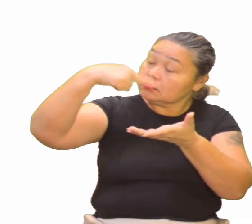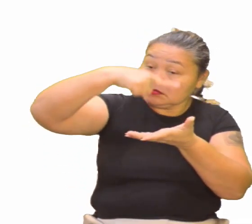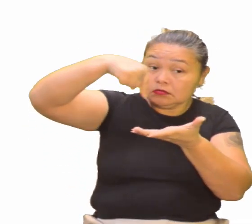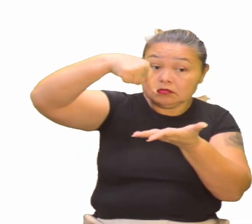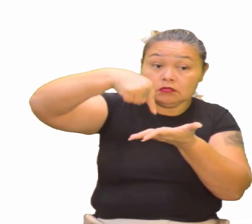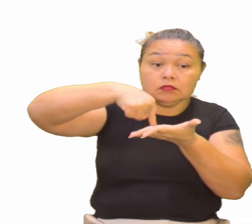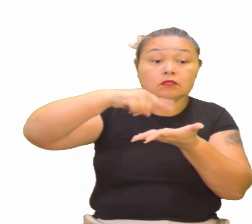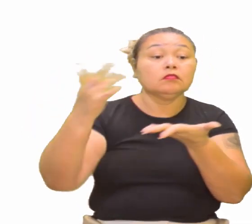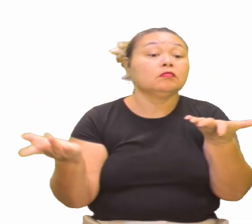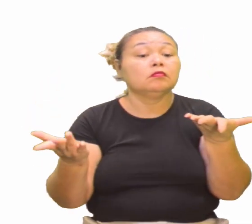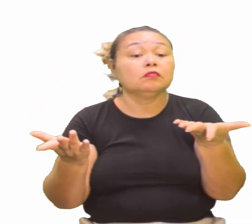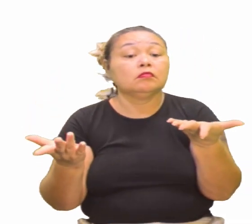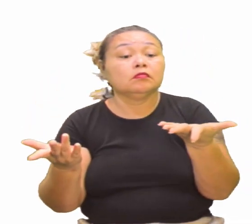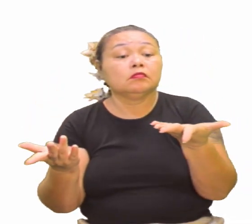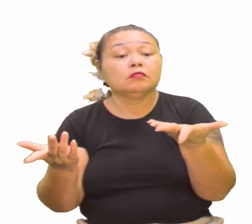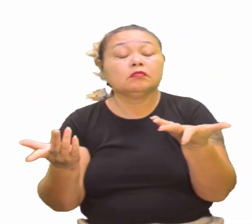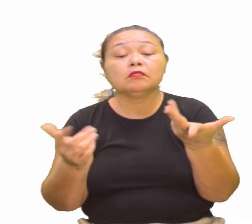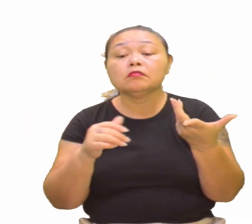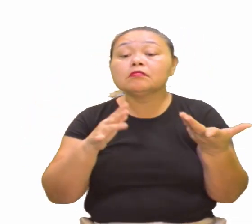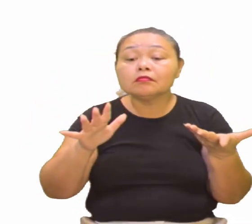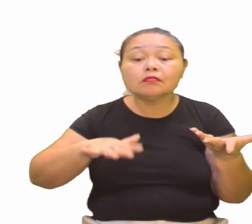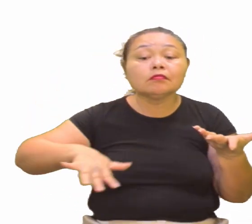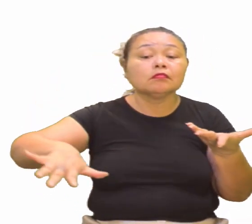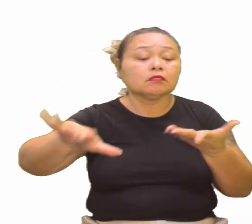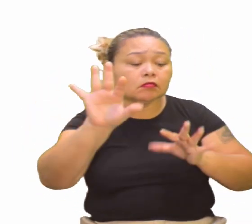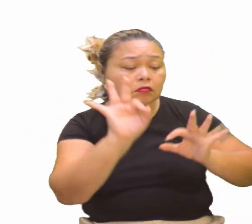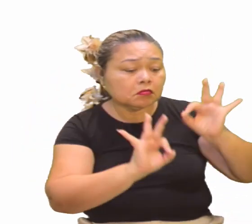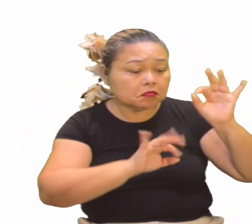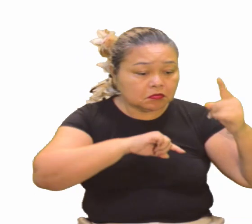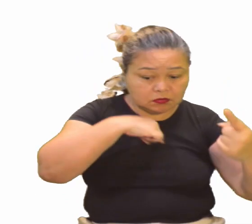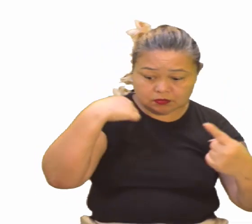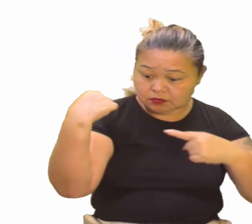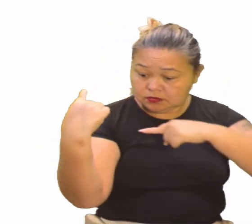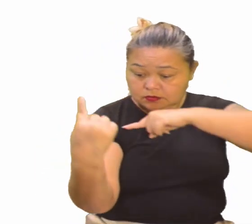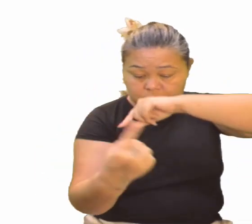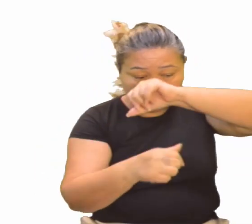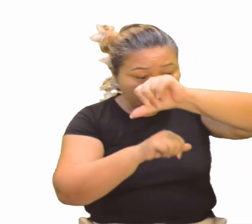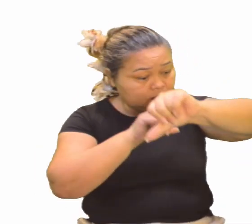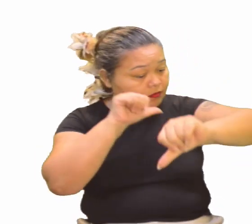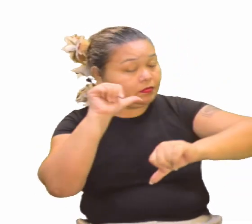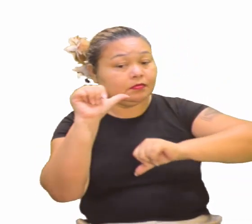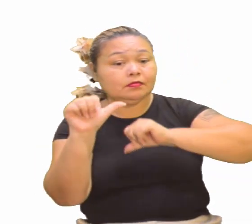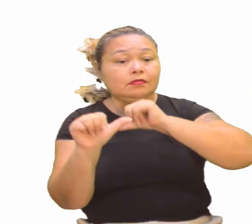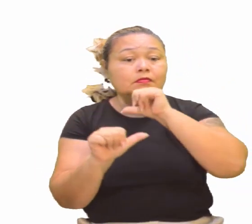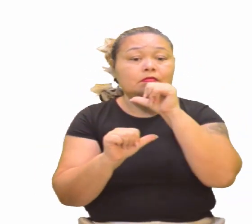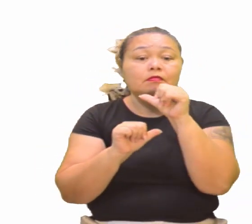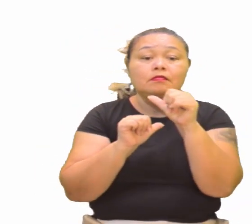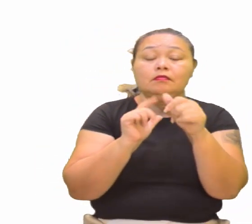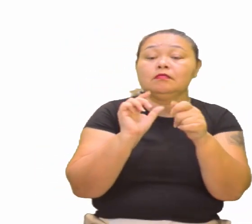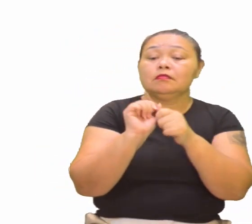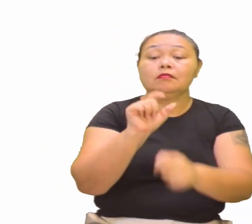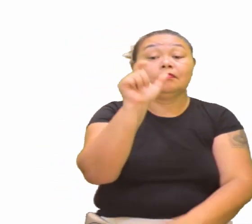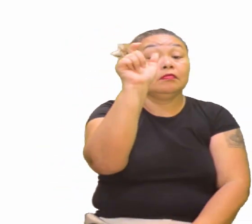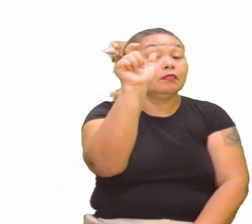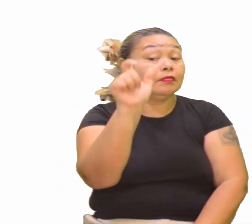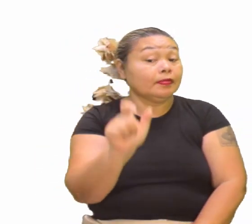dinâmico, onde as coisas, o universo se forma, gira, se transforma, o antropo,